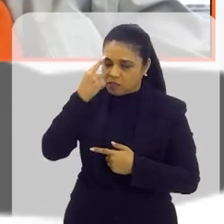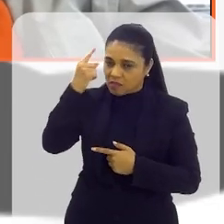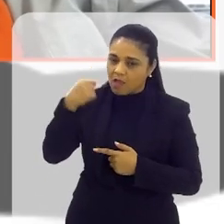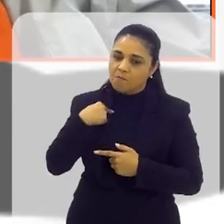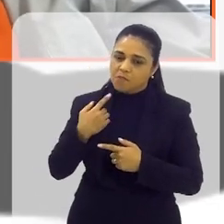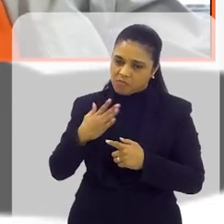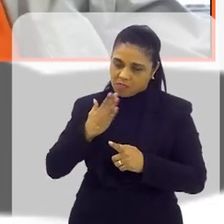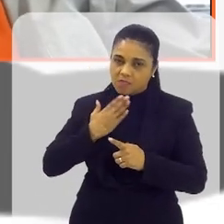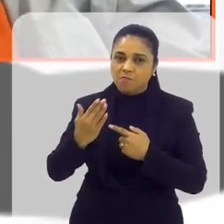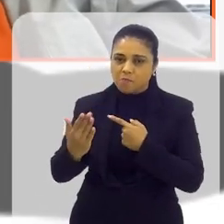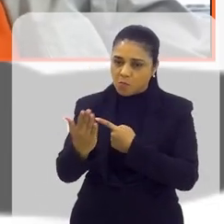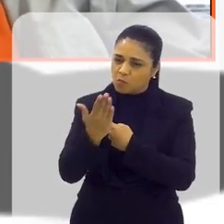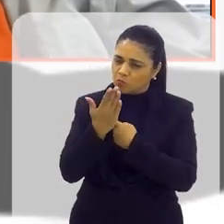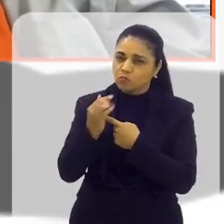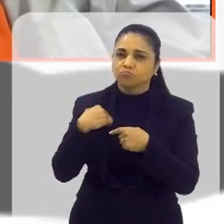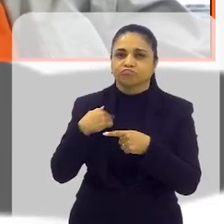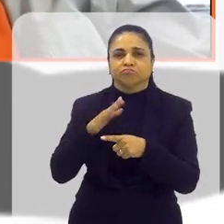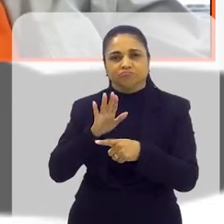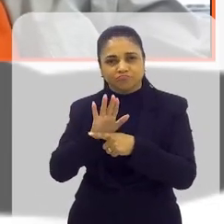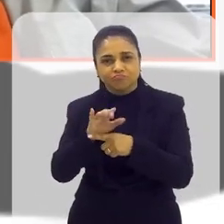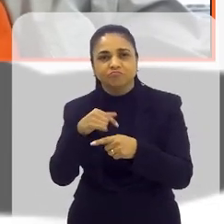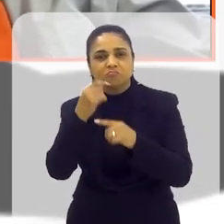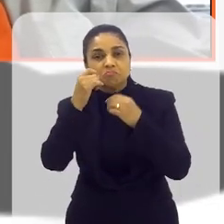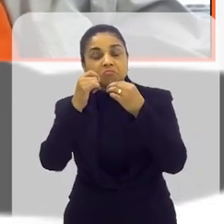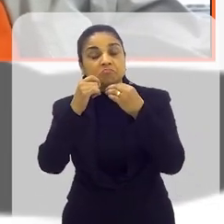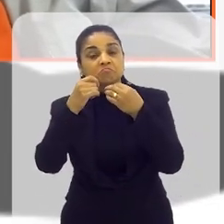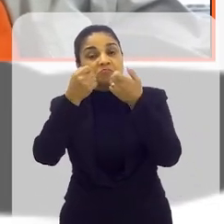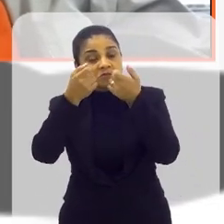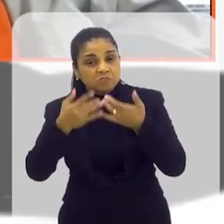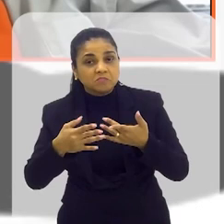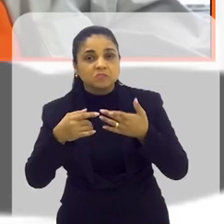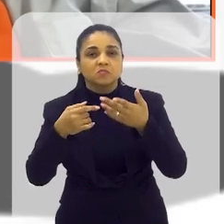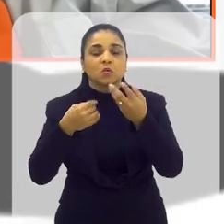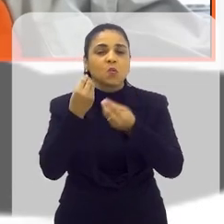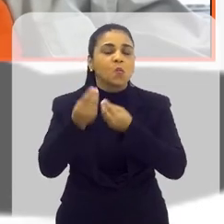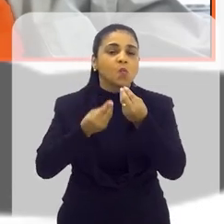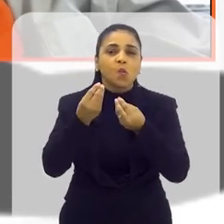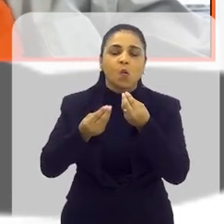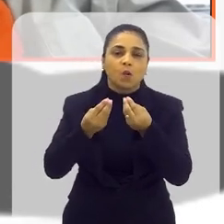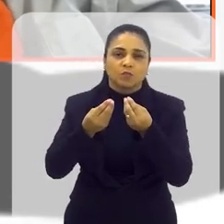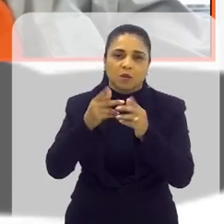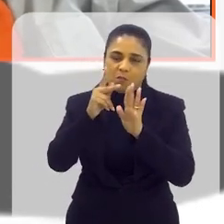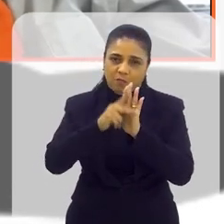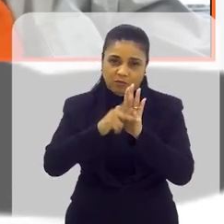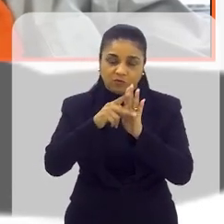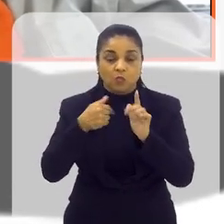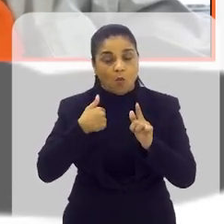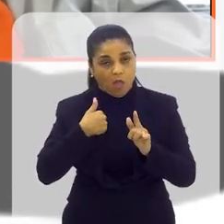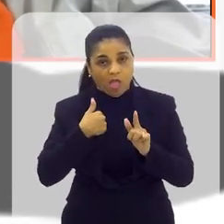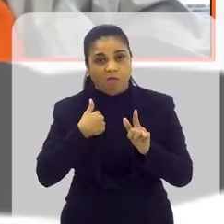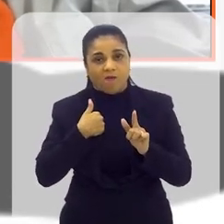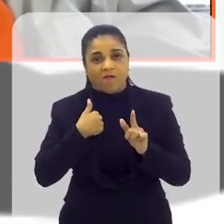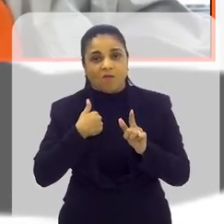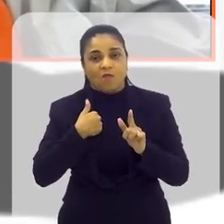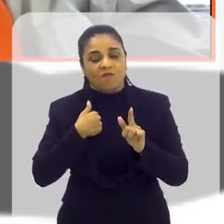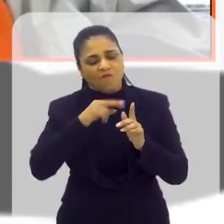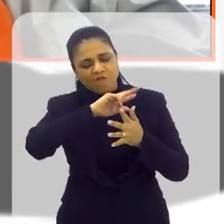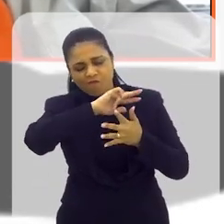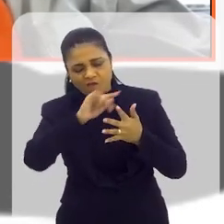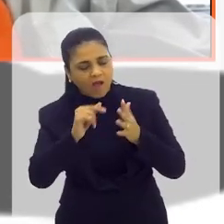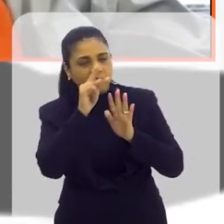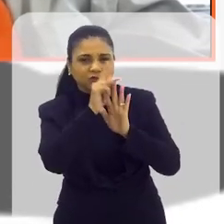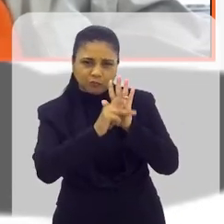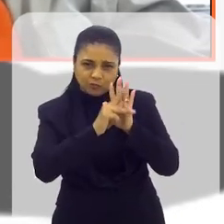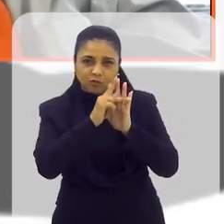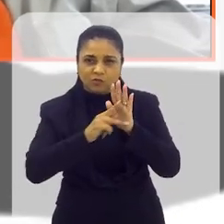nós compramos essa ideia. E eu tenho, assim, Cláudio, vou te falar a verdade. Nós temos